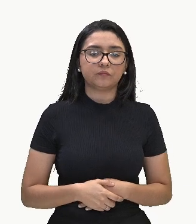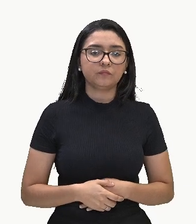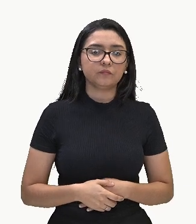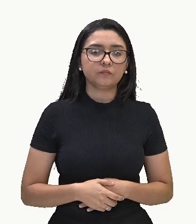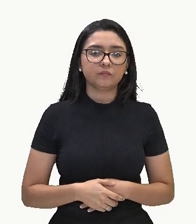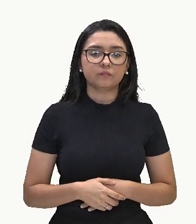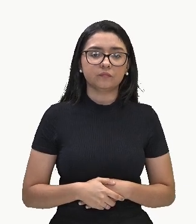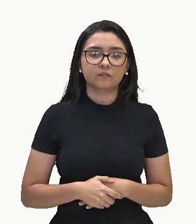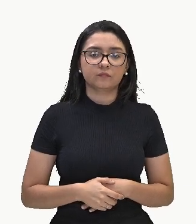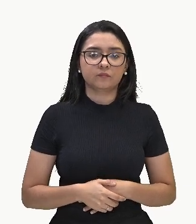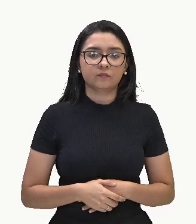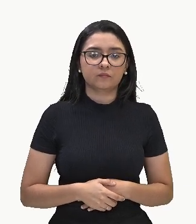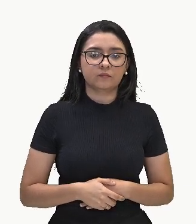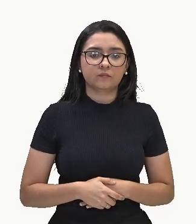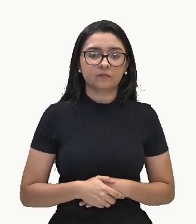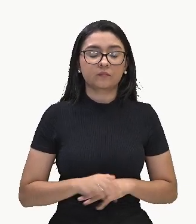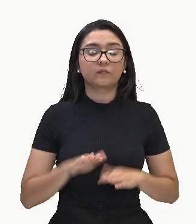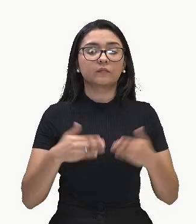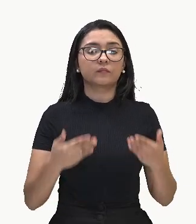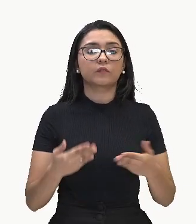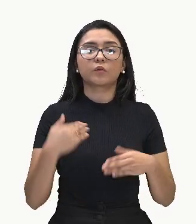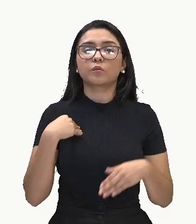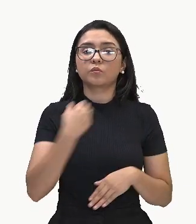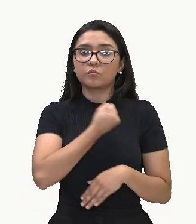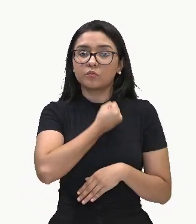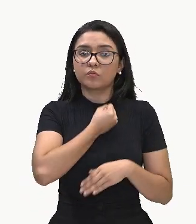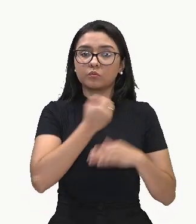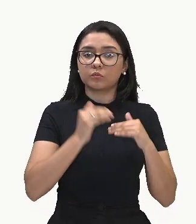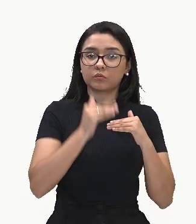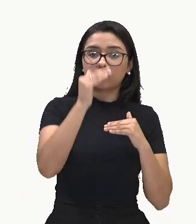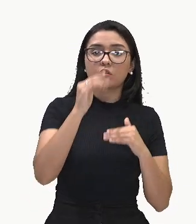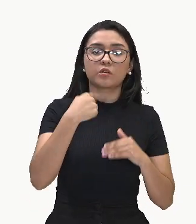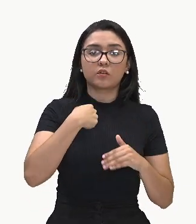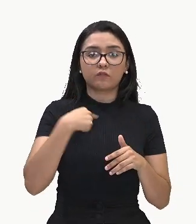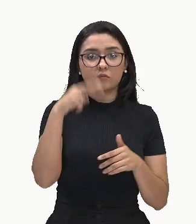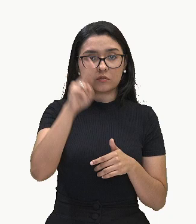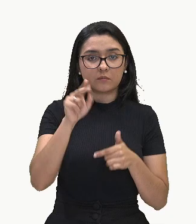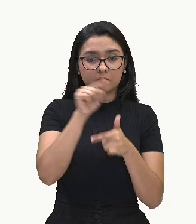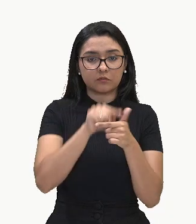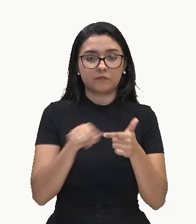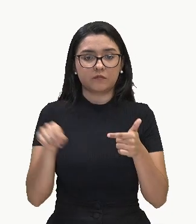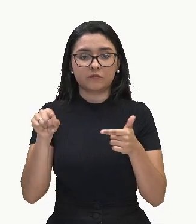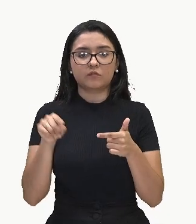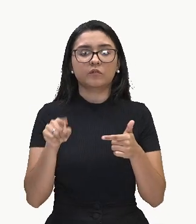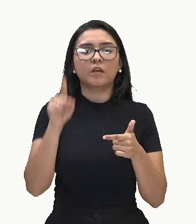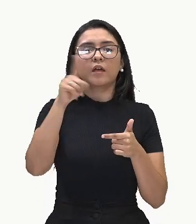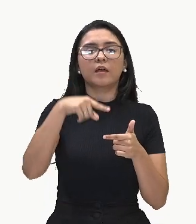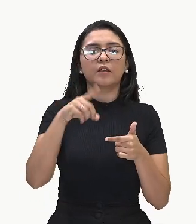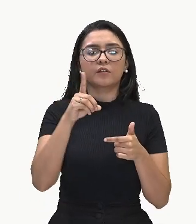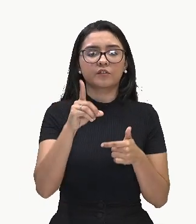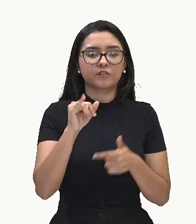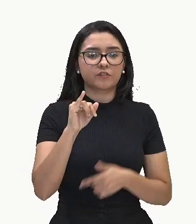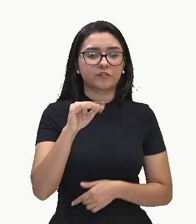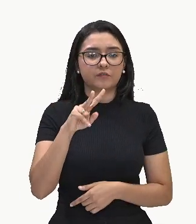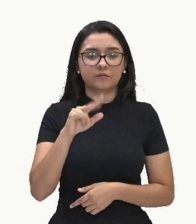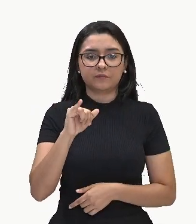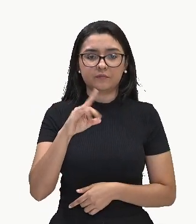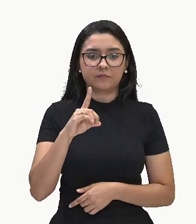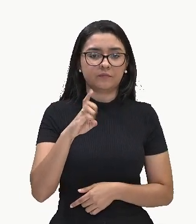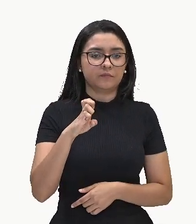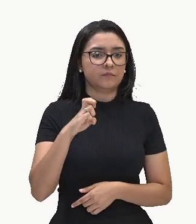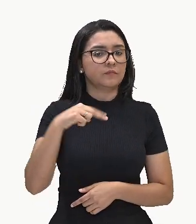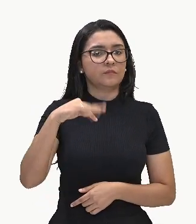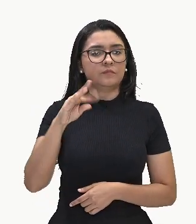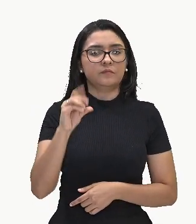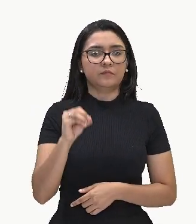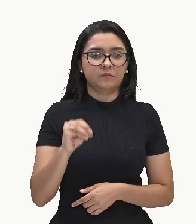ó, o meu número maior aqui que eu vou dividir é o meu dividendo. Aqui eu vou representar